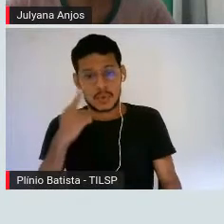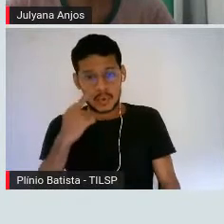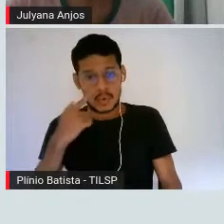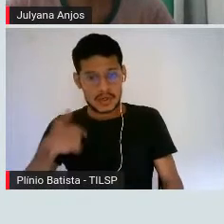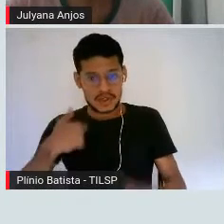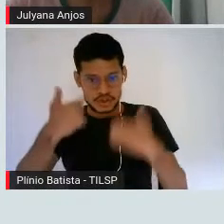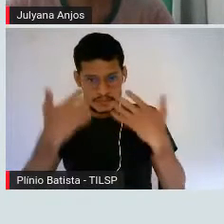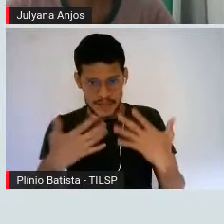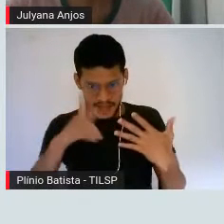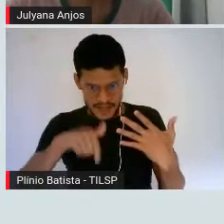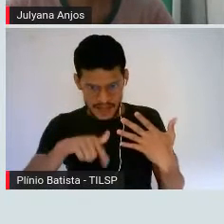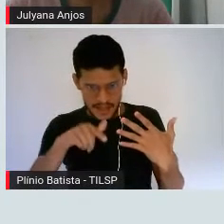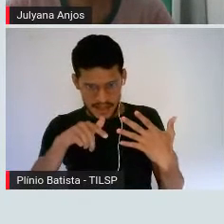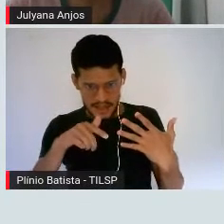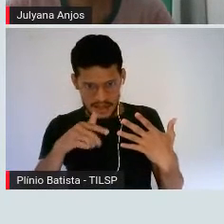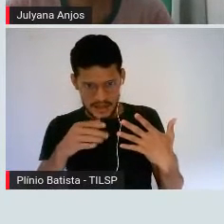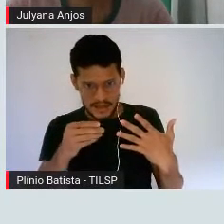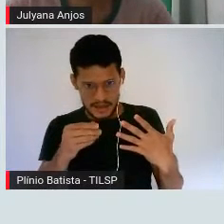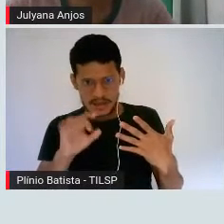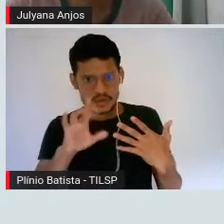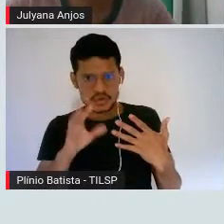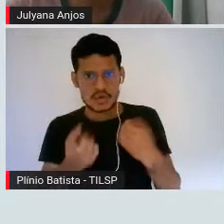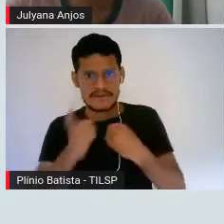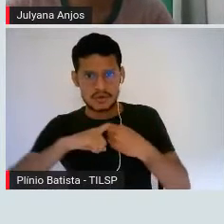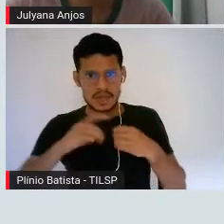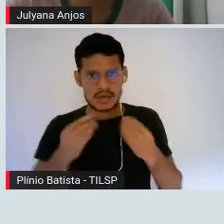não, né? Ou é para retomar?